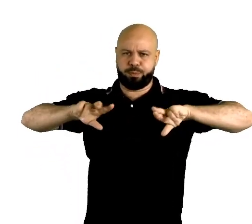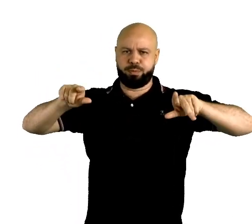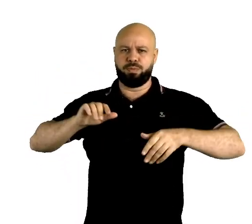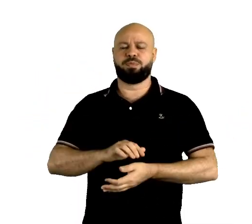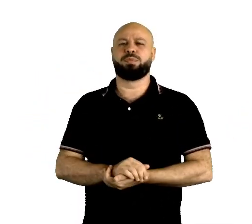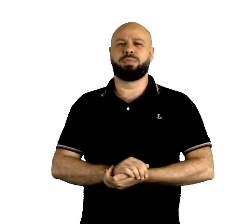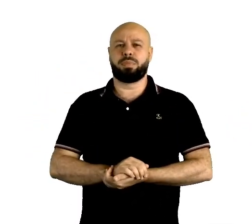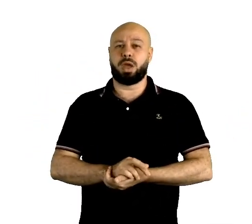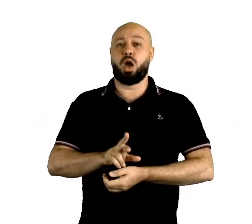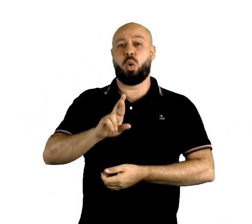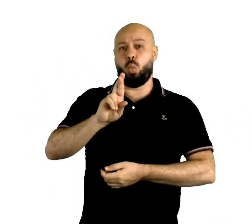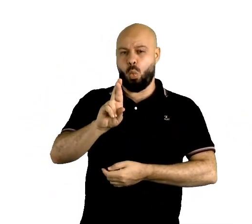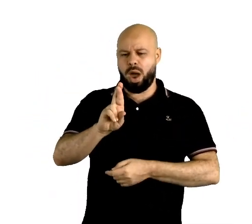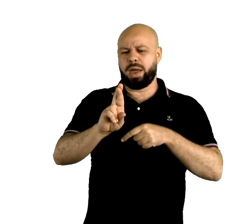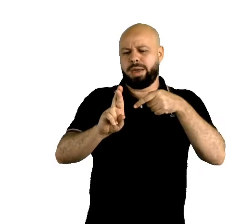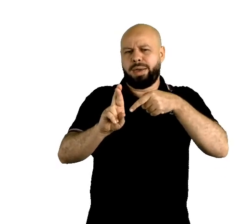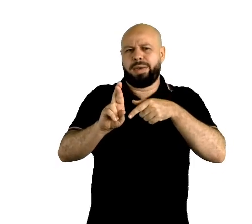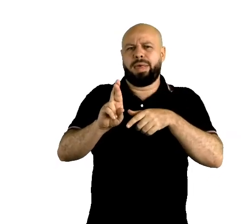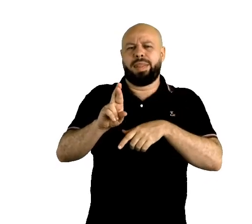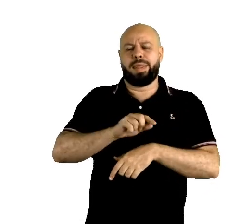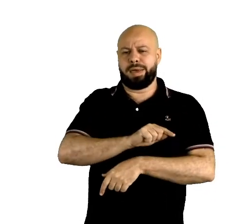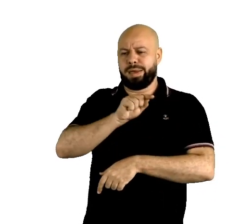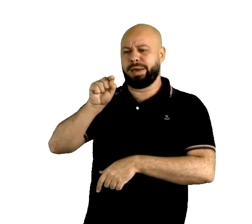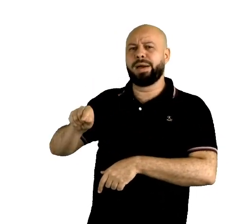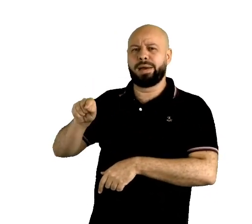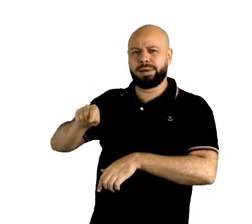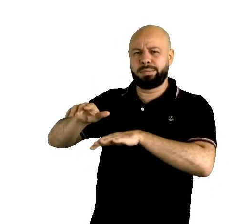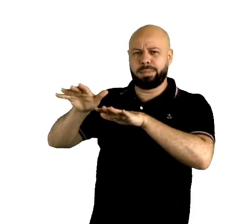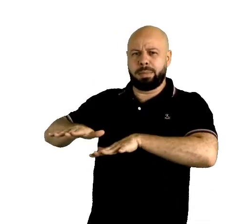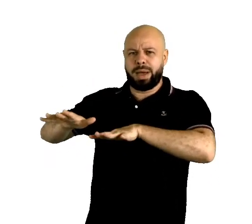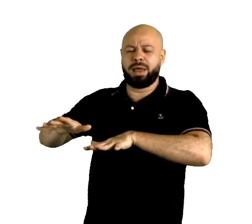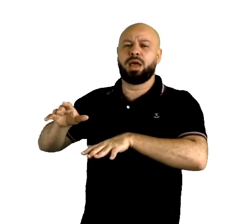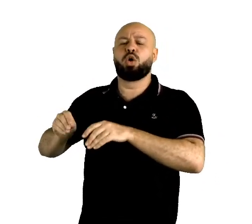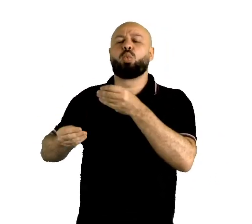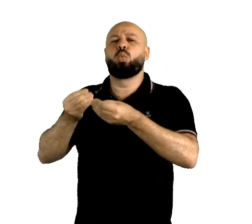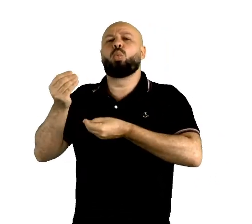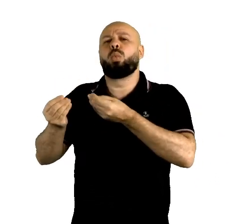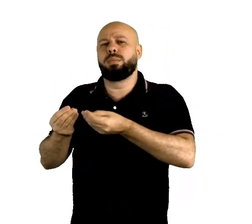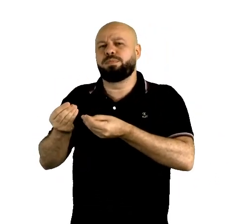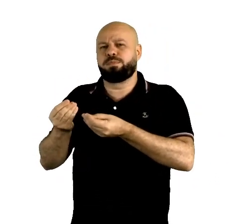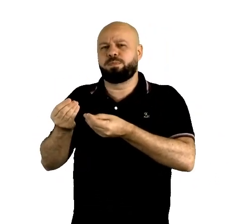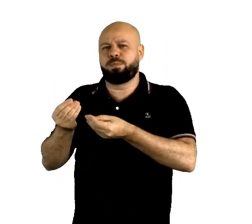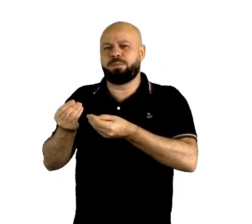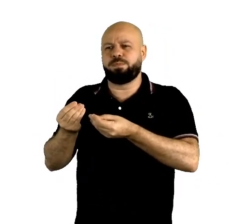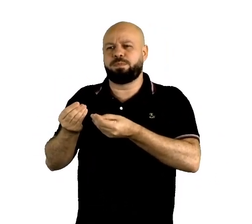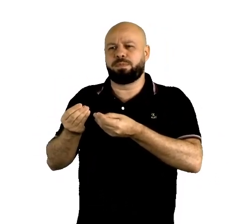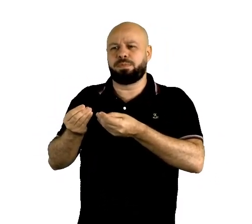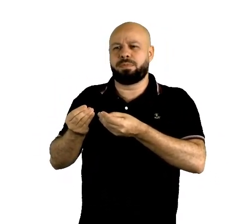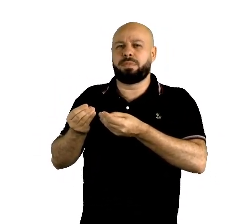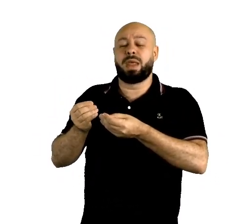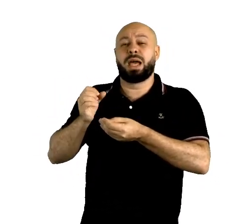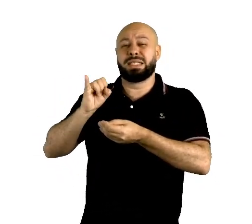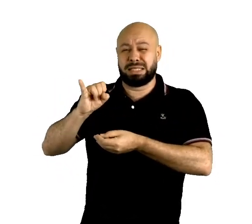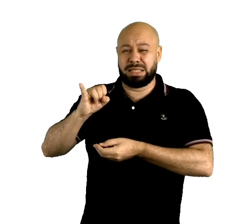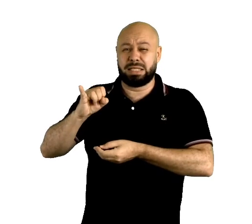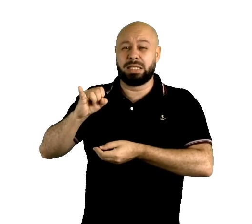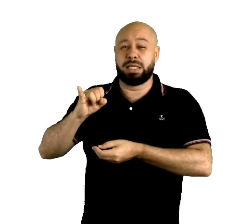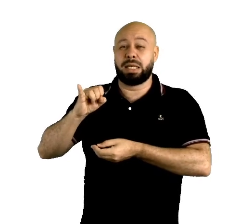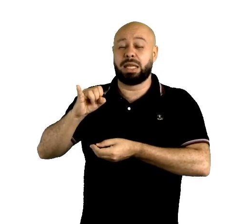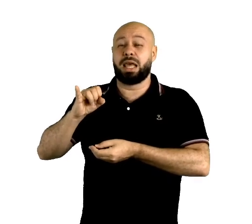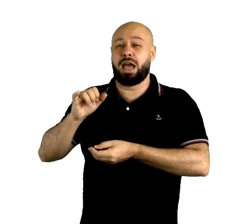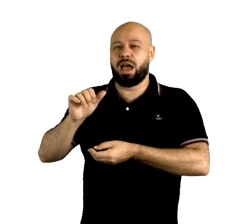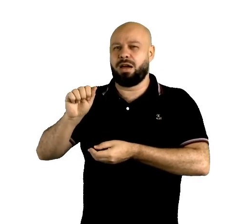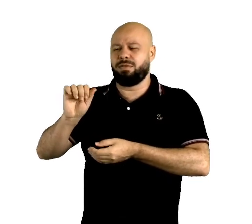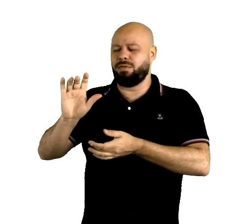do R. O R no inglês britânico, ele é pronunciado apenas quando ele estiver antes de uma